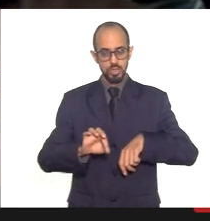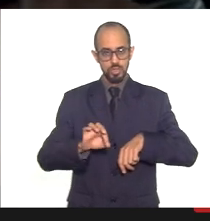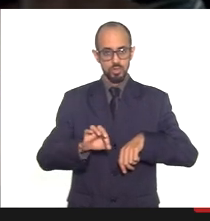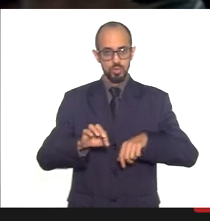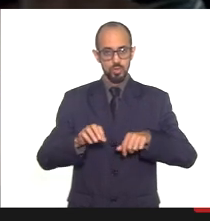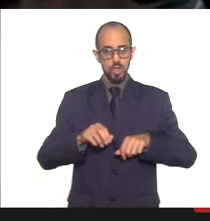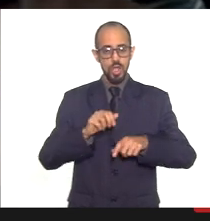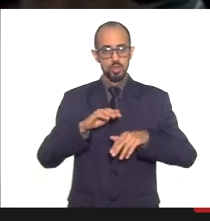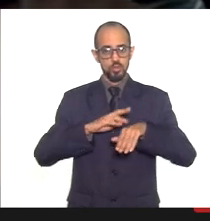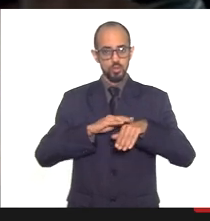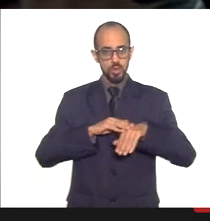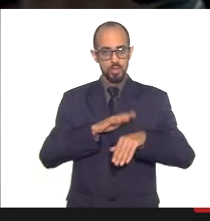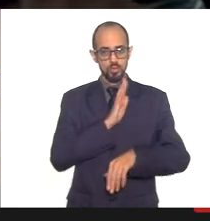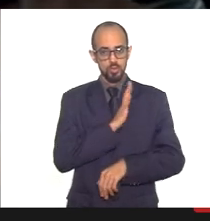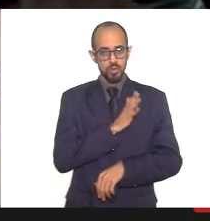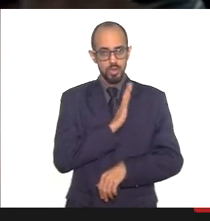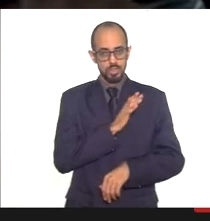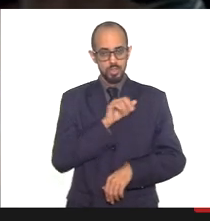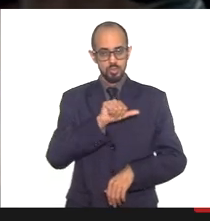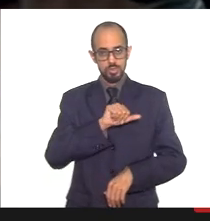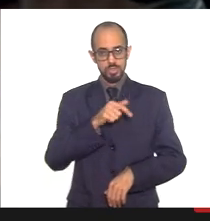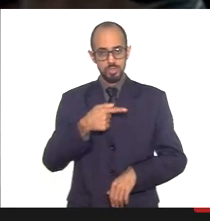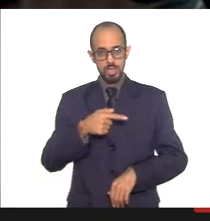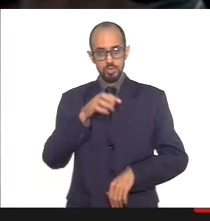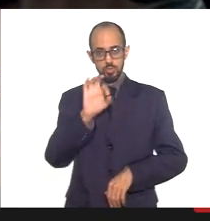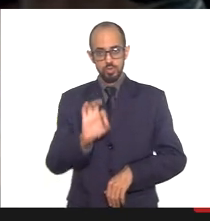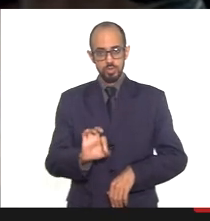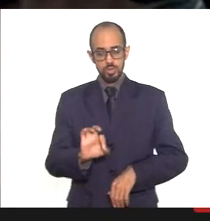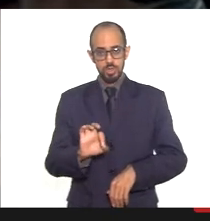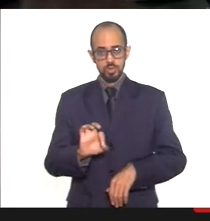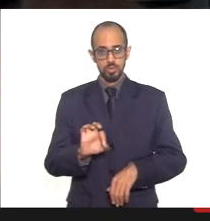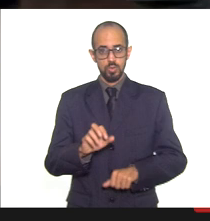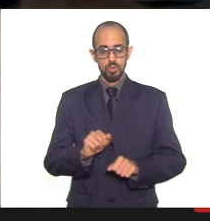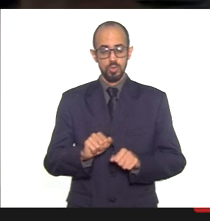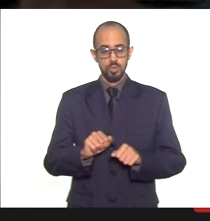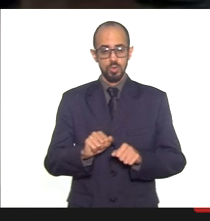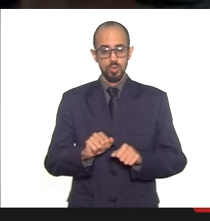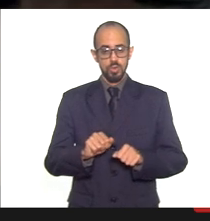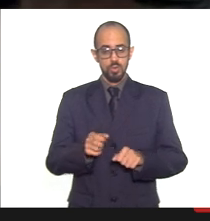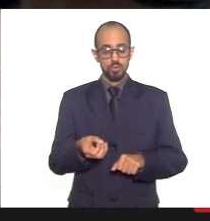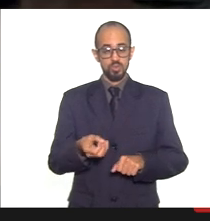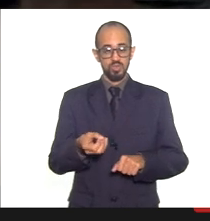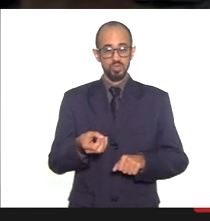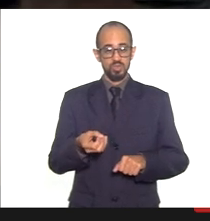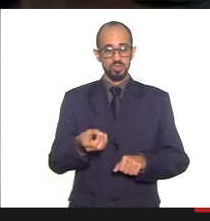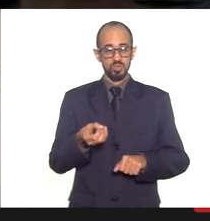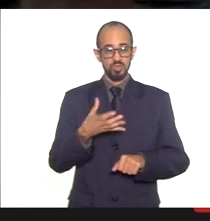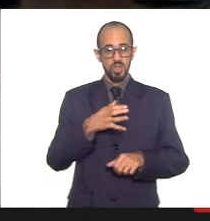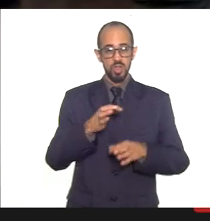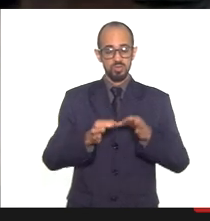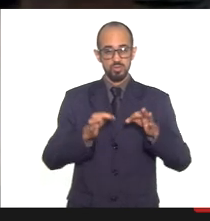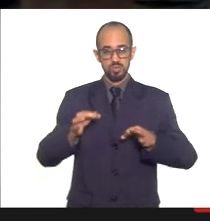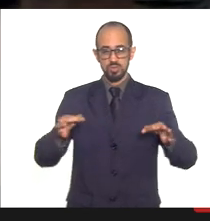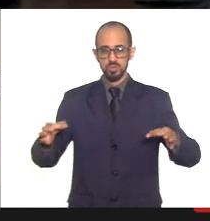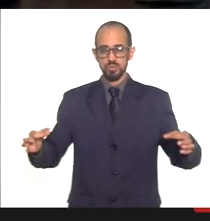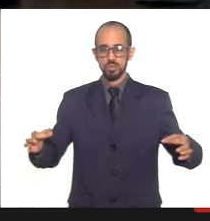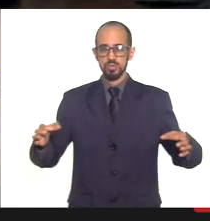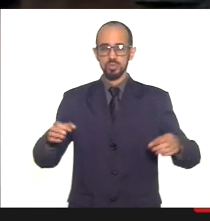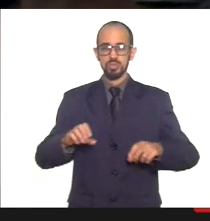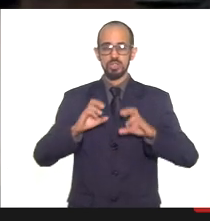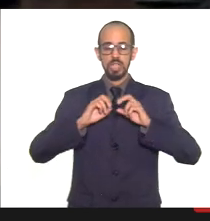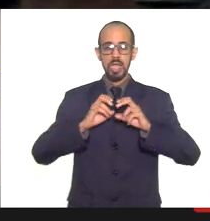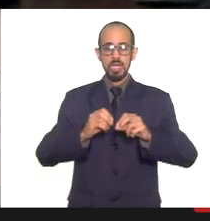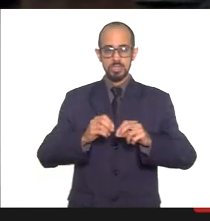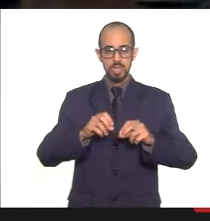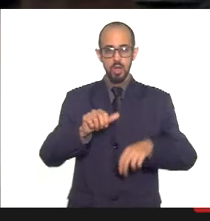circulatório, 17%, as neoplasias, tumores, 11%,